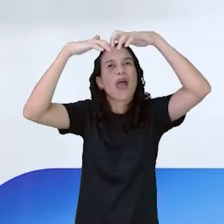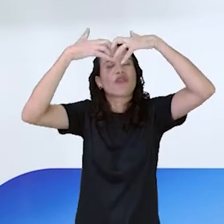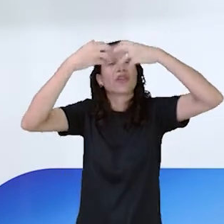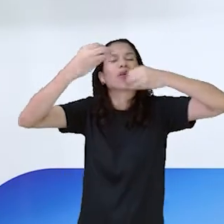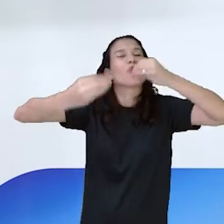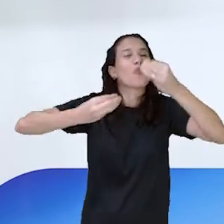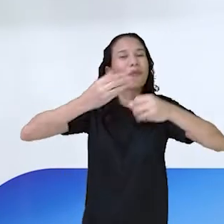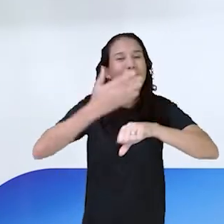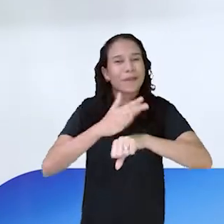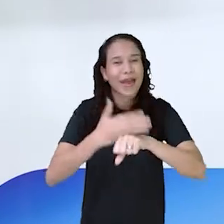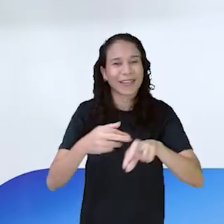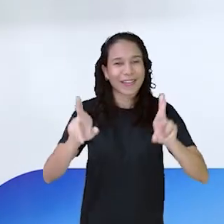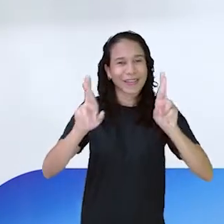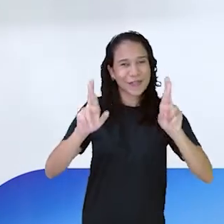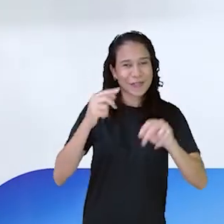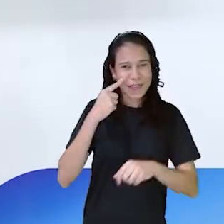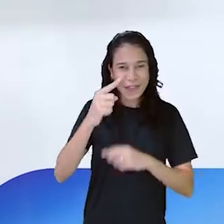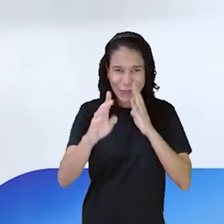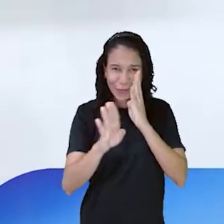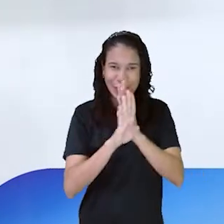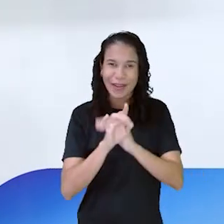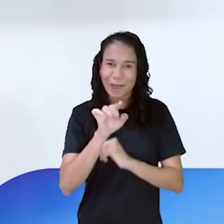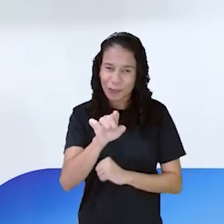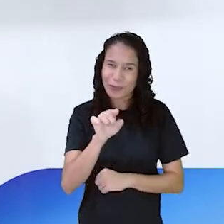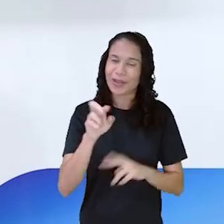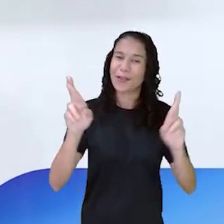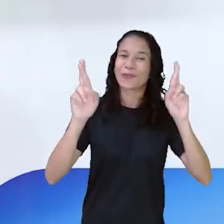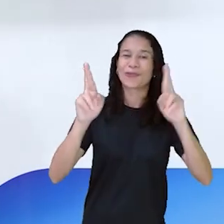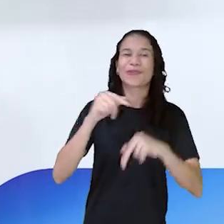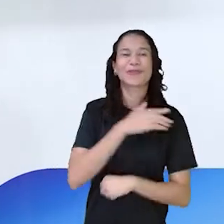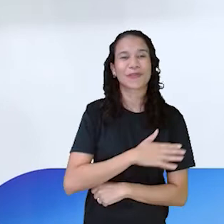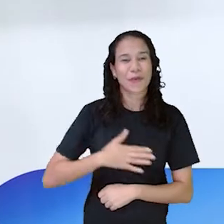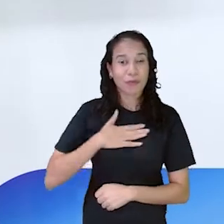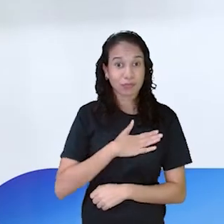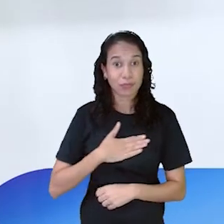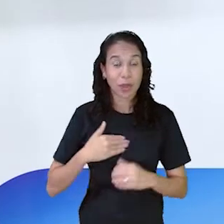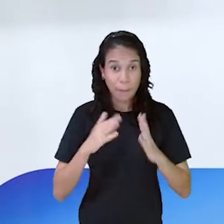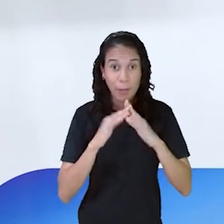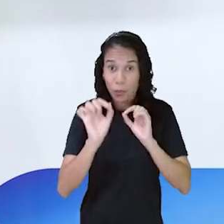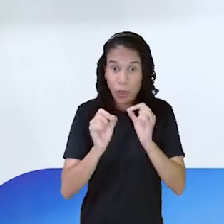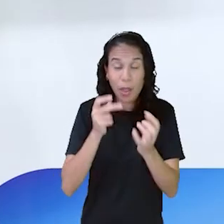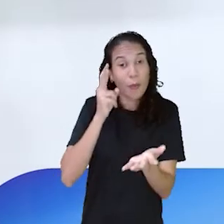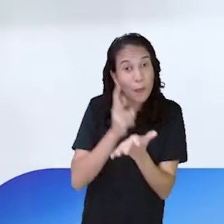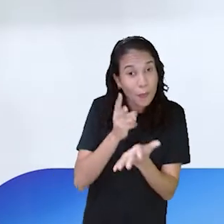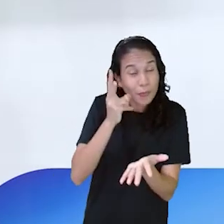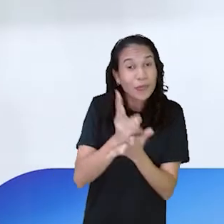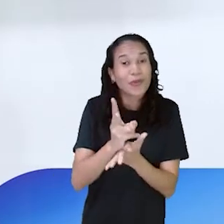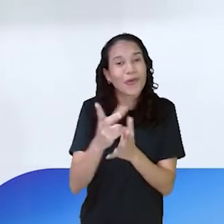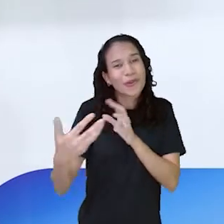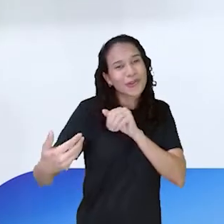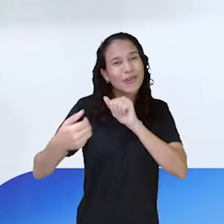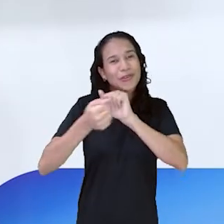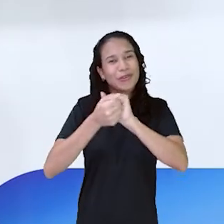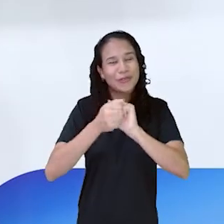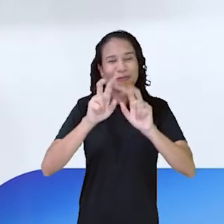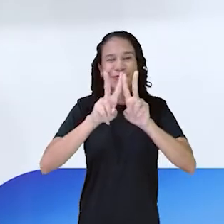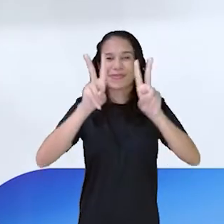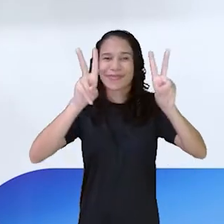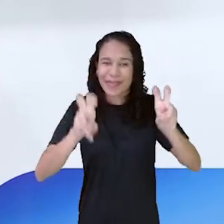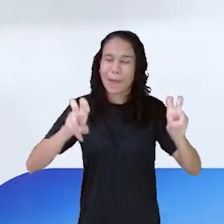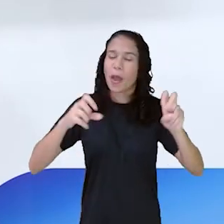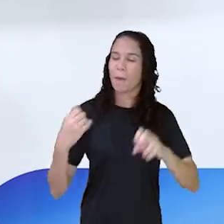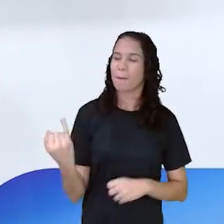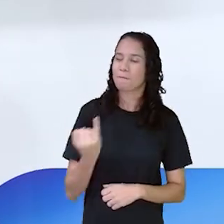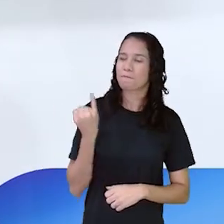fazer. Espero vocês. Espero que vocês tenham gostado. E peço que continuem aqui com a gente com essa temática. Uma